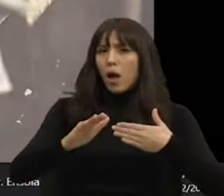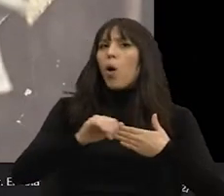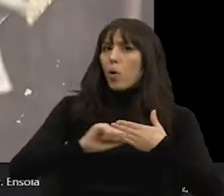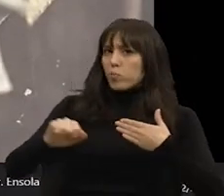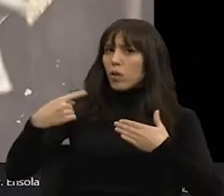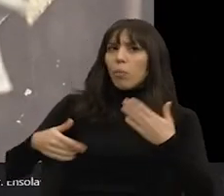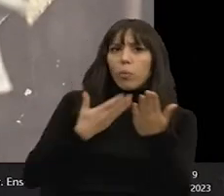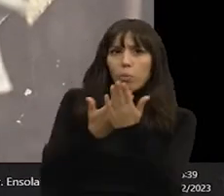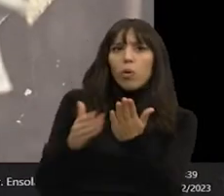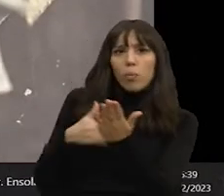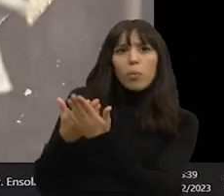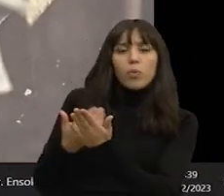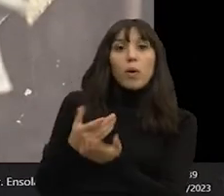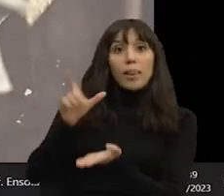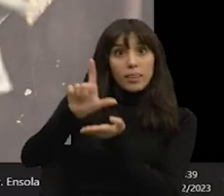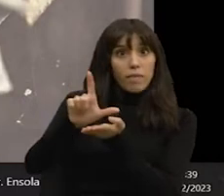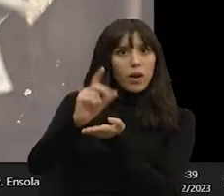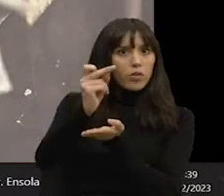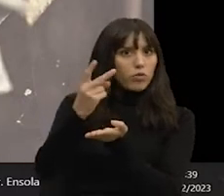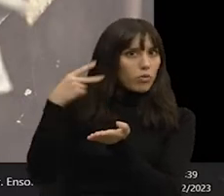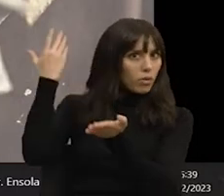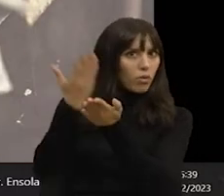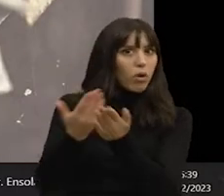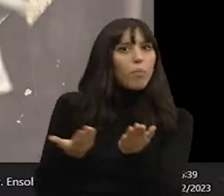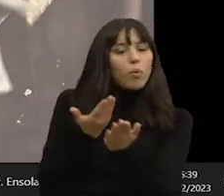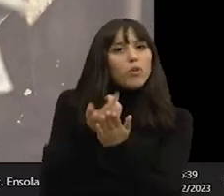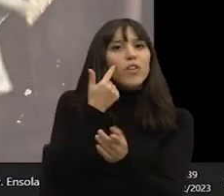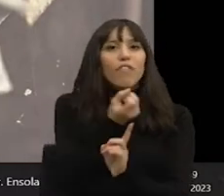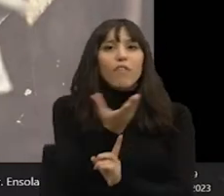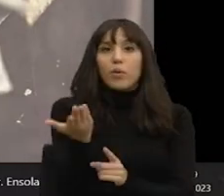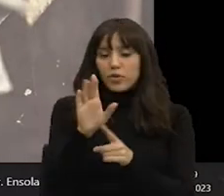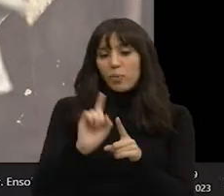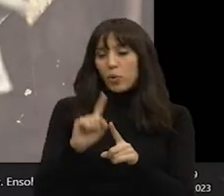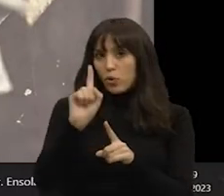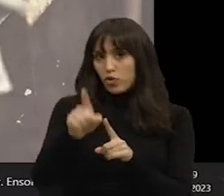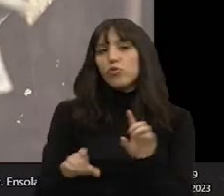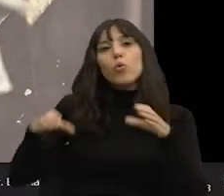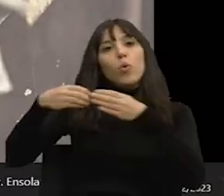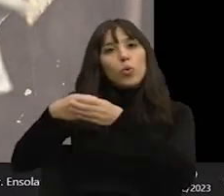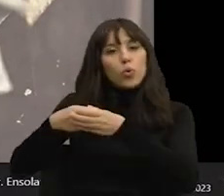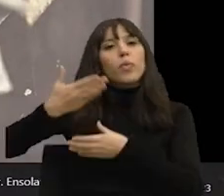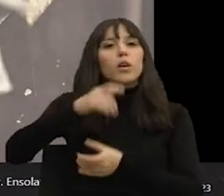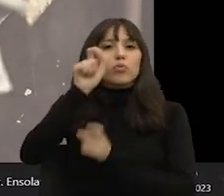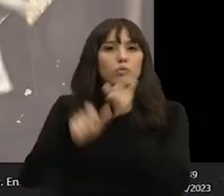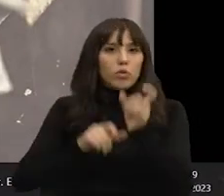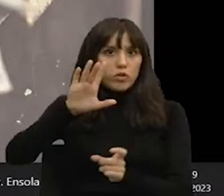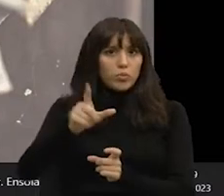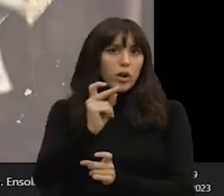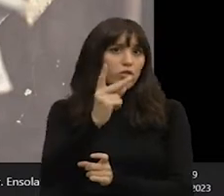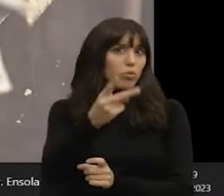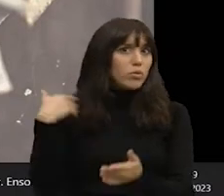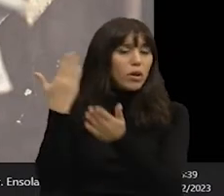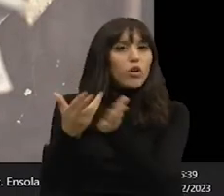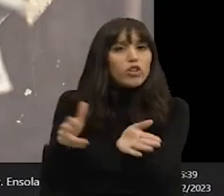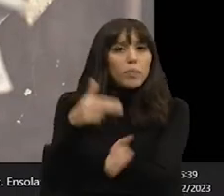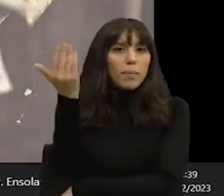O livro tem, ao longo destes dois anos, apresentado muitas propostas, como, por exemplo, a proposta da Provedoria dos Direitos Humanos de Lisboa, há dois anos à espera